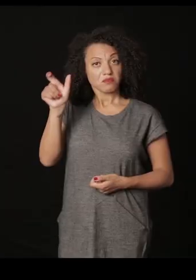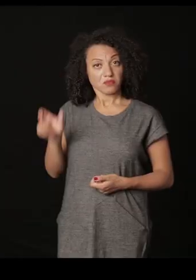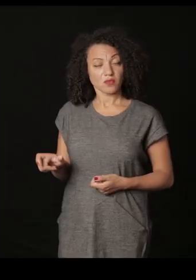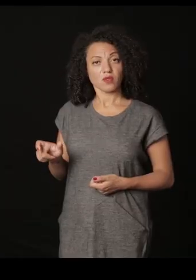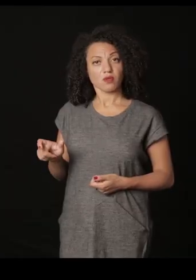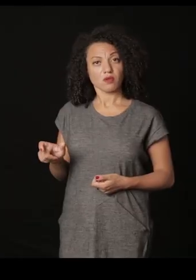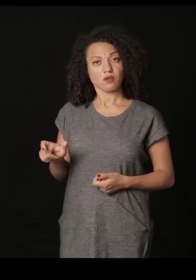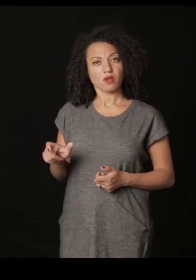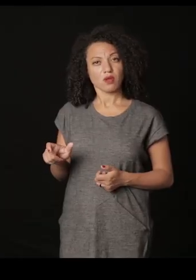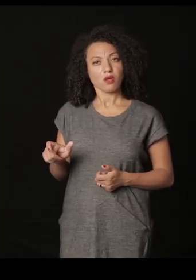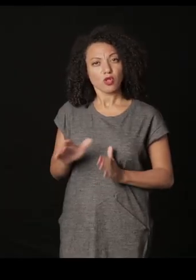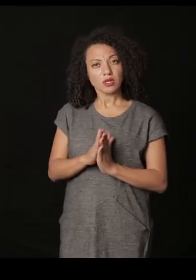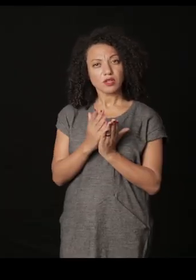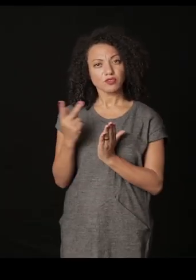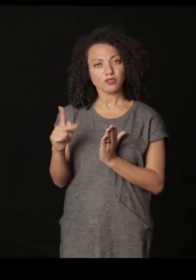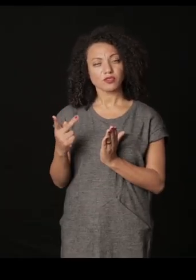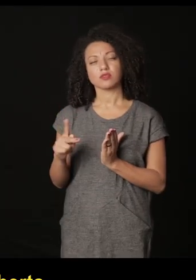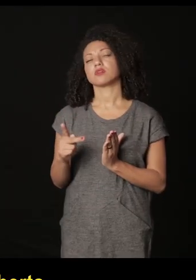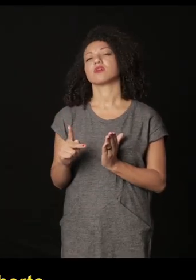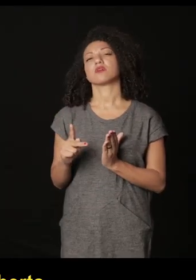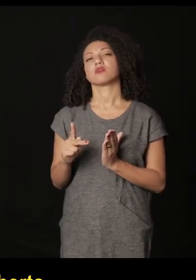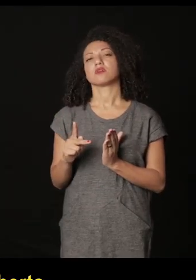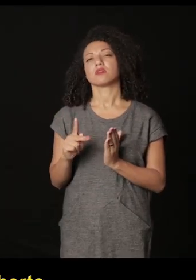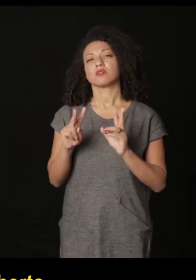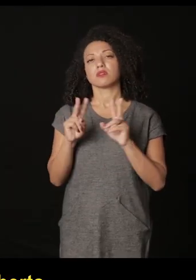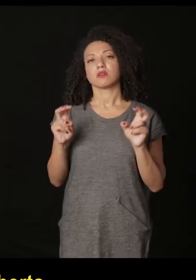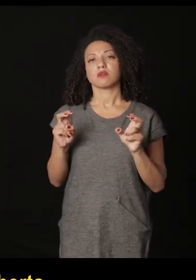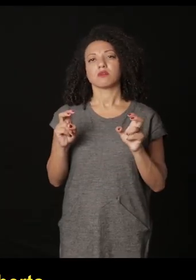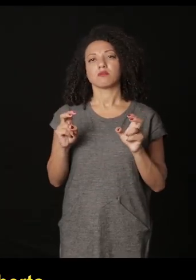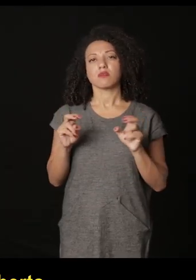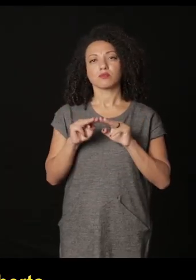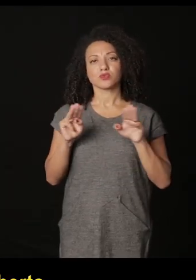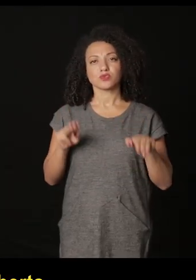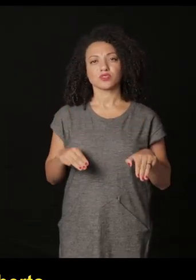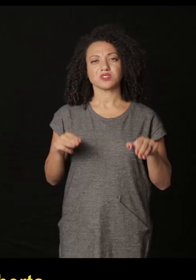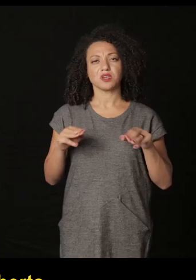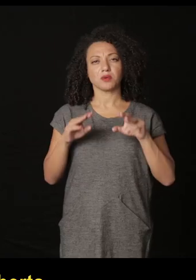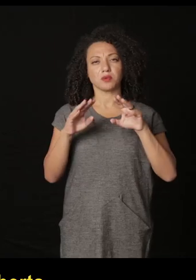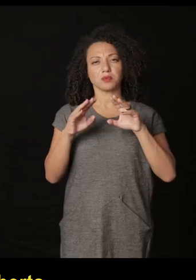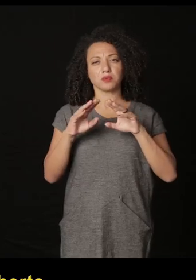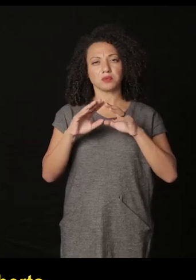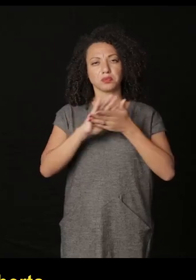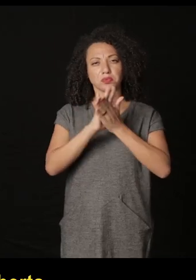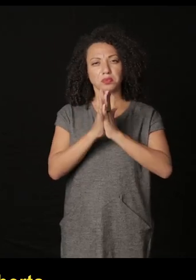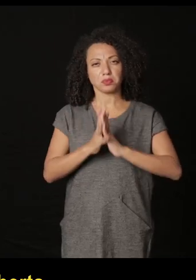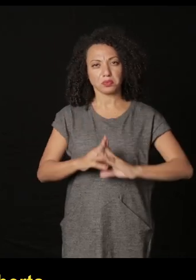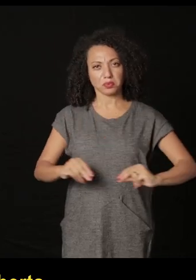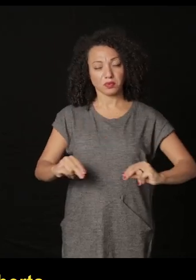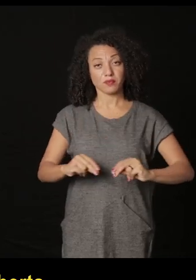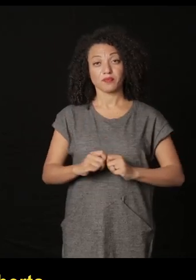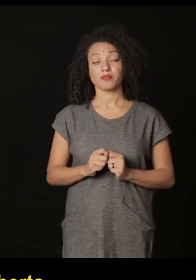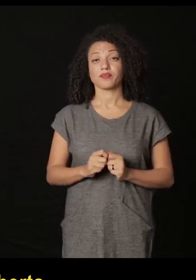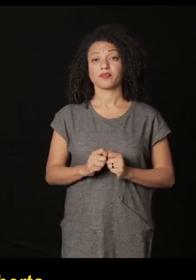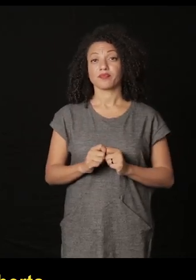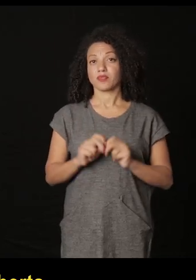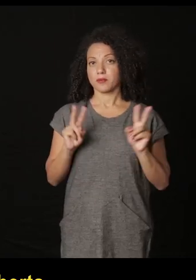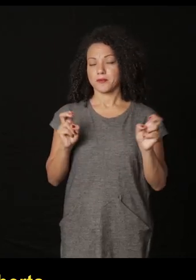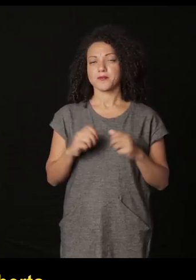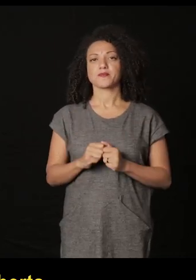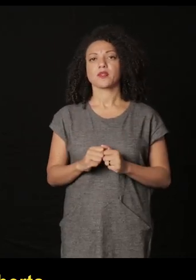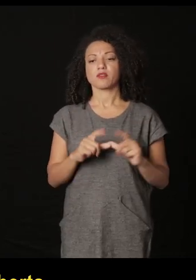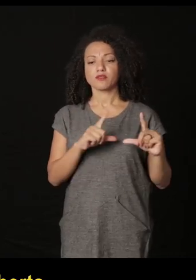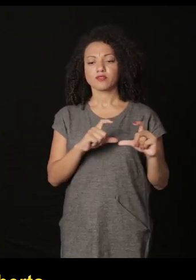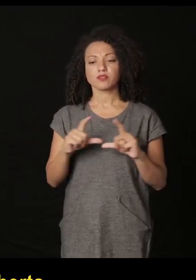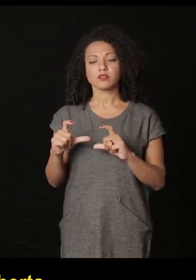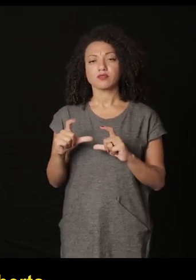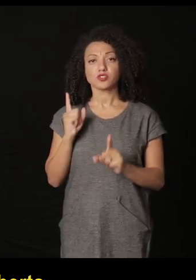livro The Museum's Ruins que a fotografia foi descobrita oficialmente